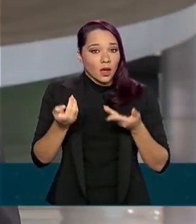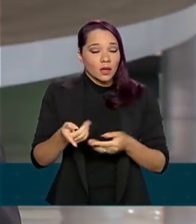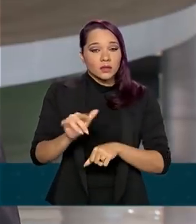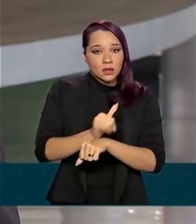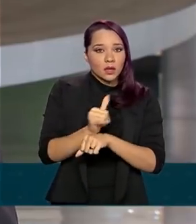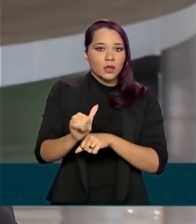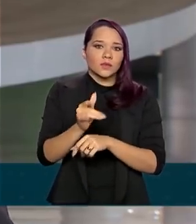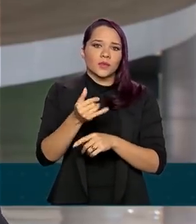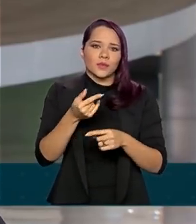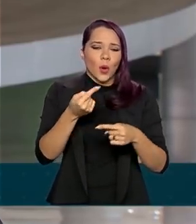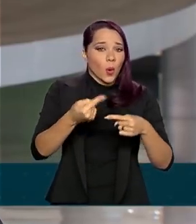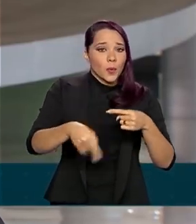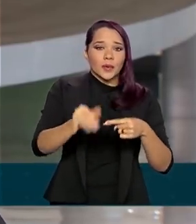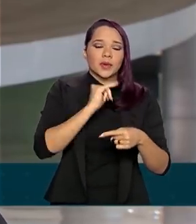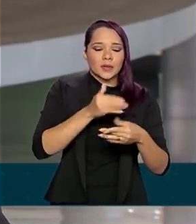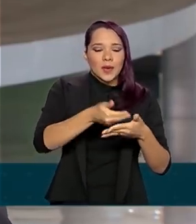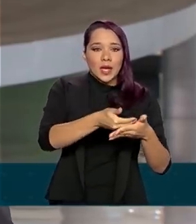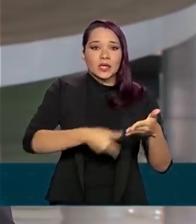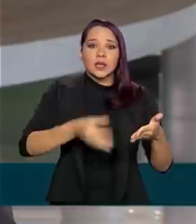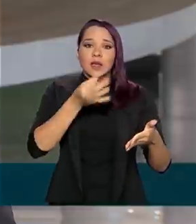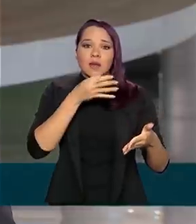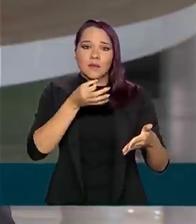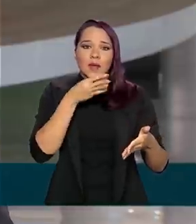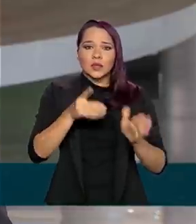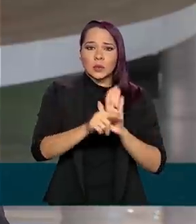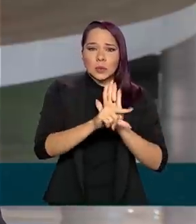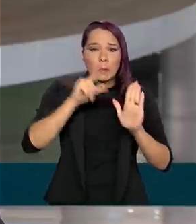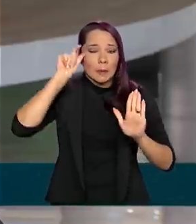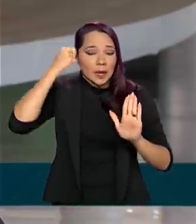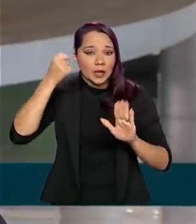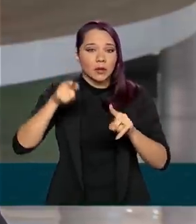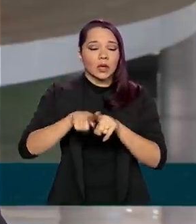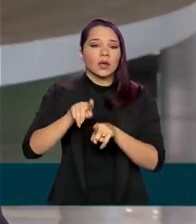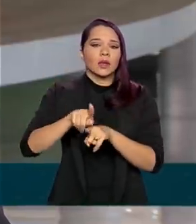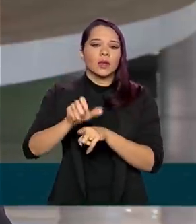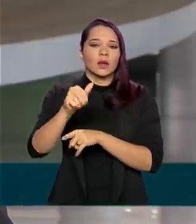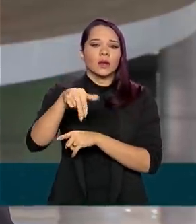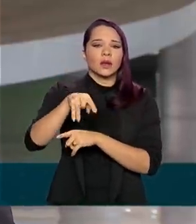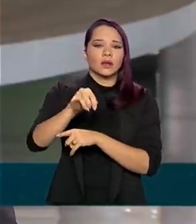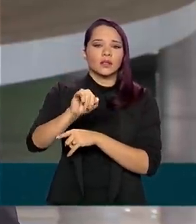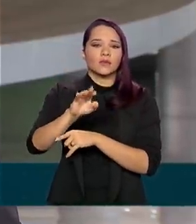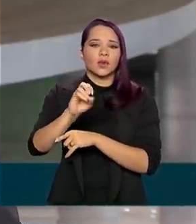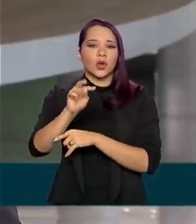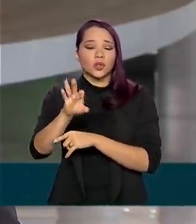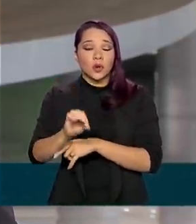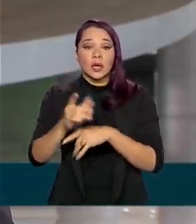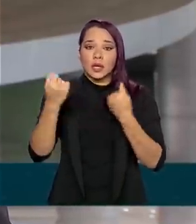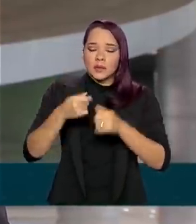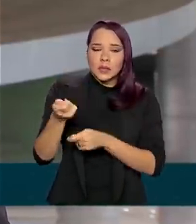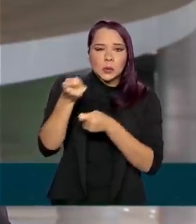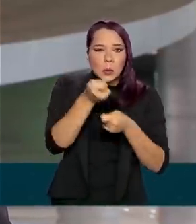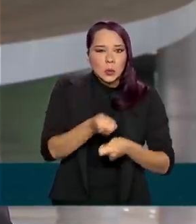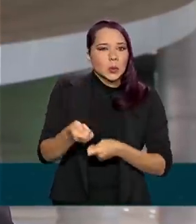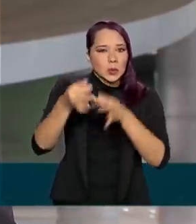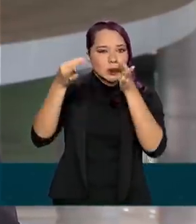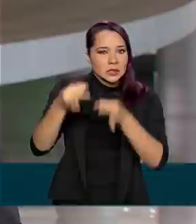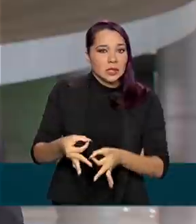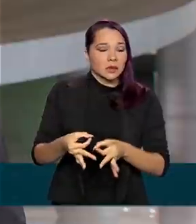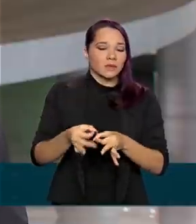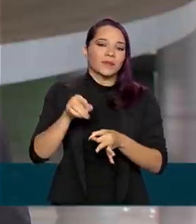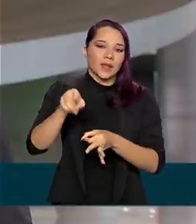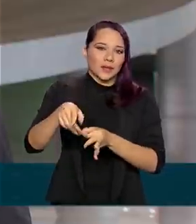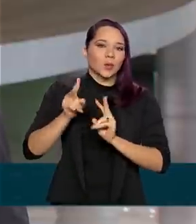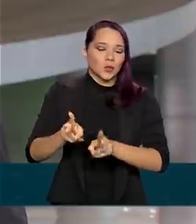não se aplica, por exemplo, a receitas de remédios tarja preta e antibióticos que precisem controle sanitário especial e essas